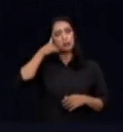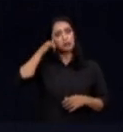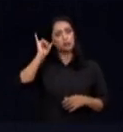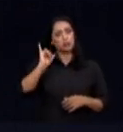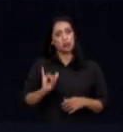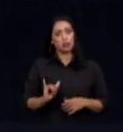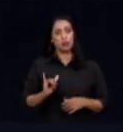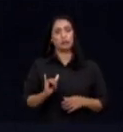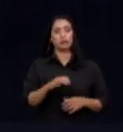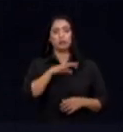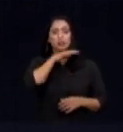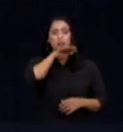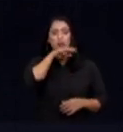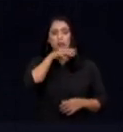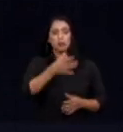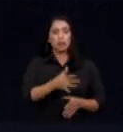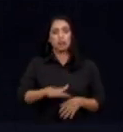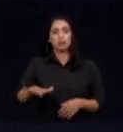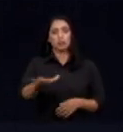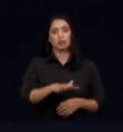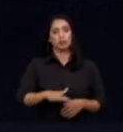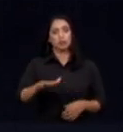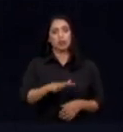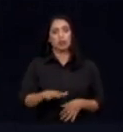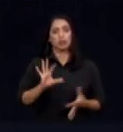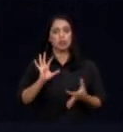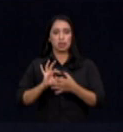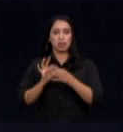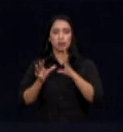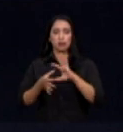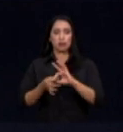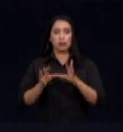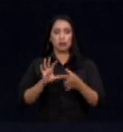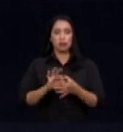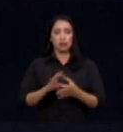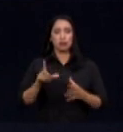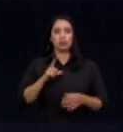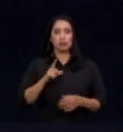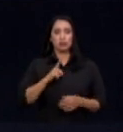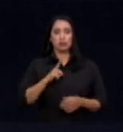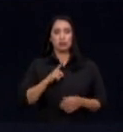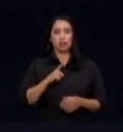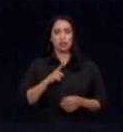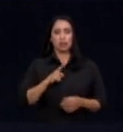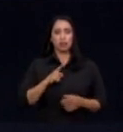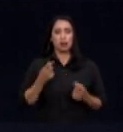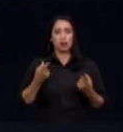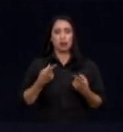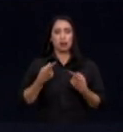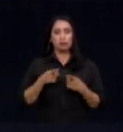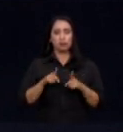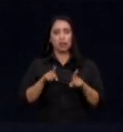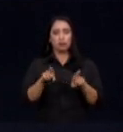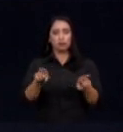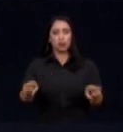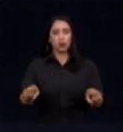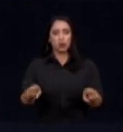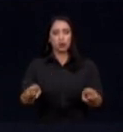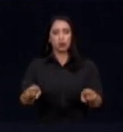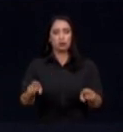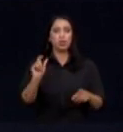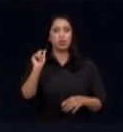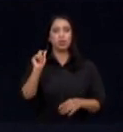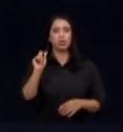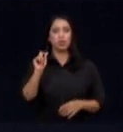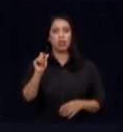fatores. E dentro desse contexto, a gente precisa acabar com a falsa noção de que existe uma dicotomia entre produtor e quem preserva o